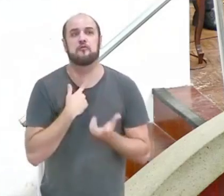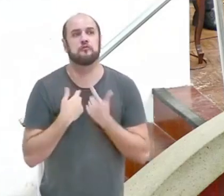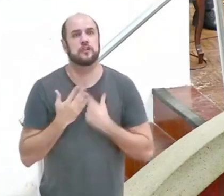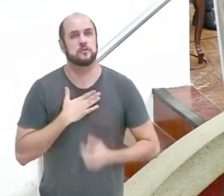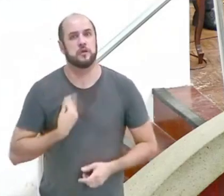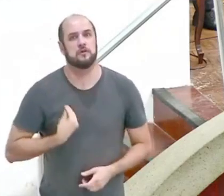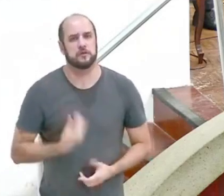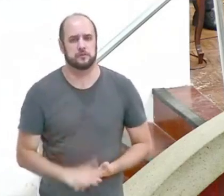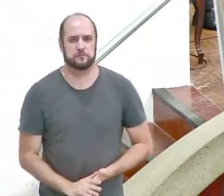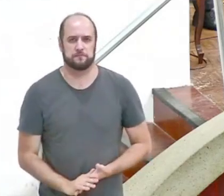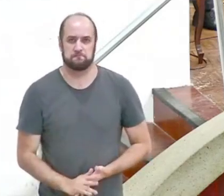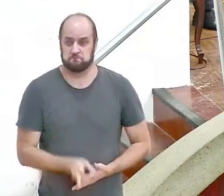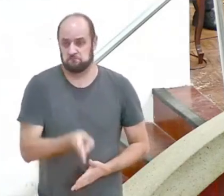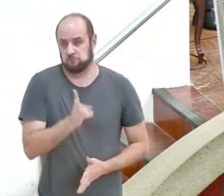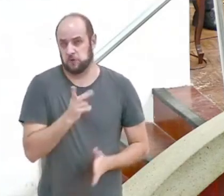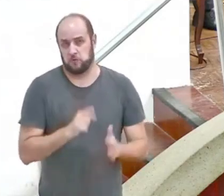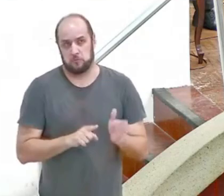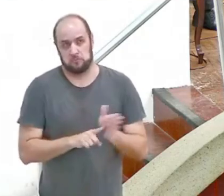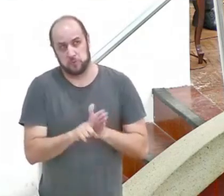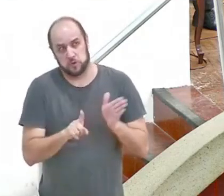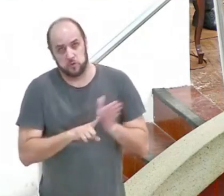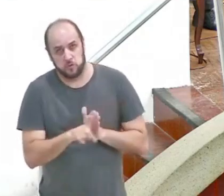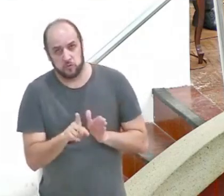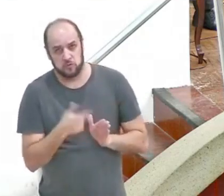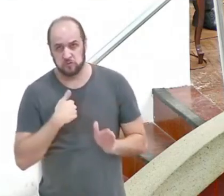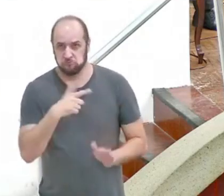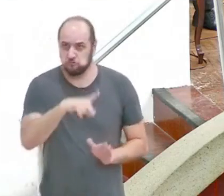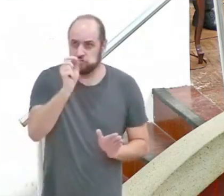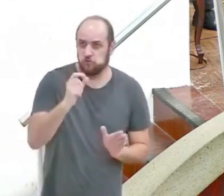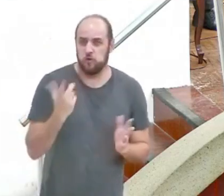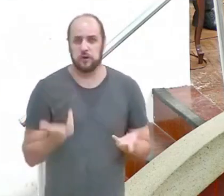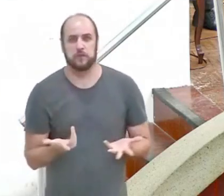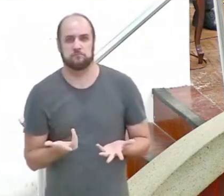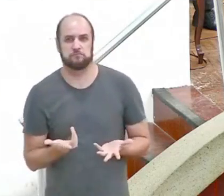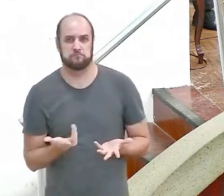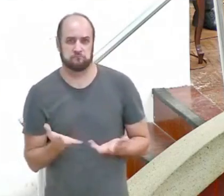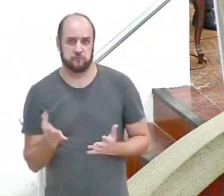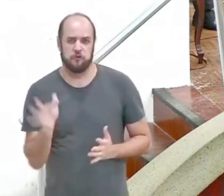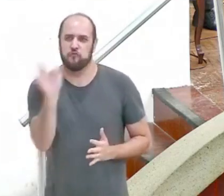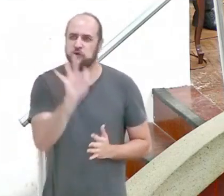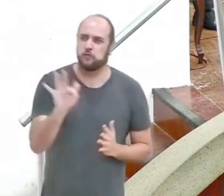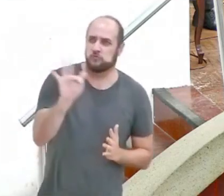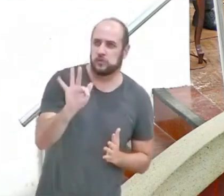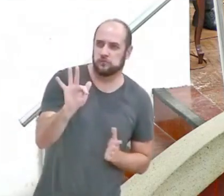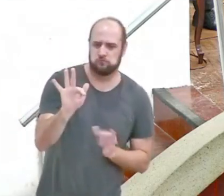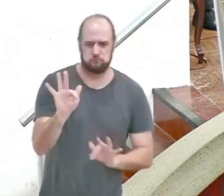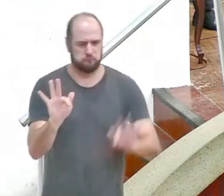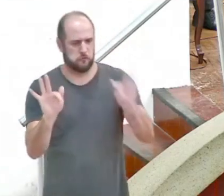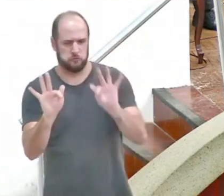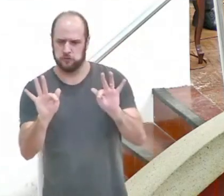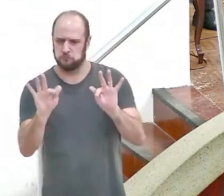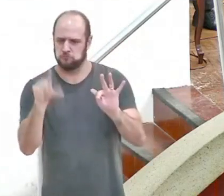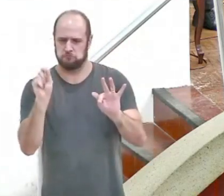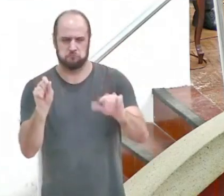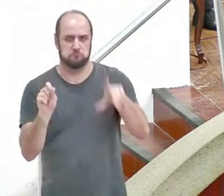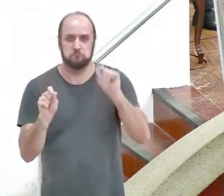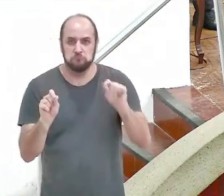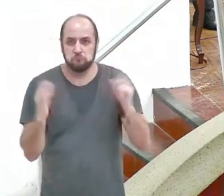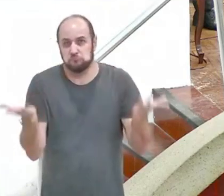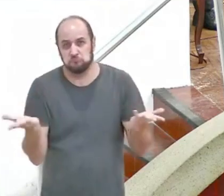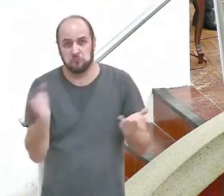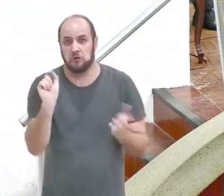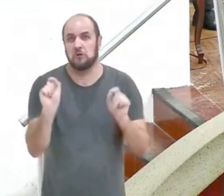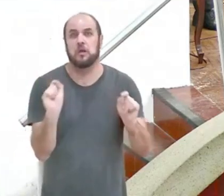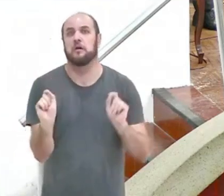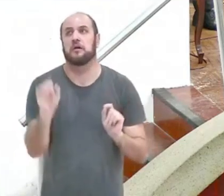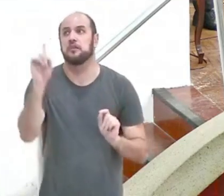Geralmente esta pergunta está relacionada, a tomada de decisões, faculdade A, faculdade B, o que o